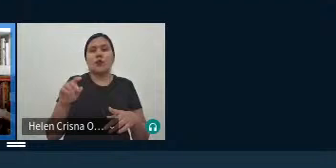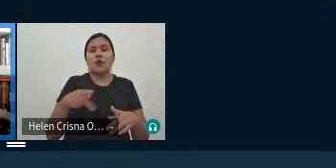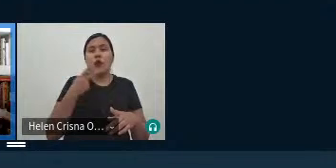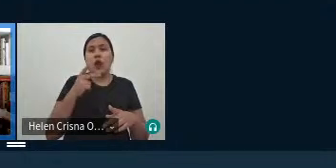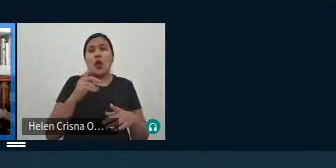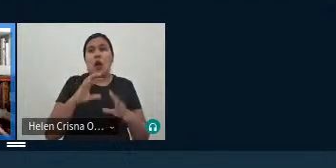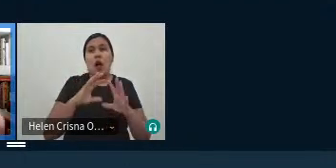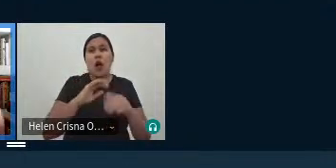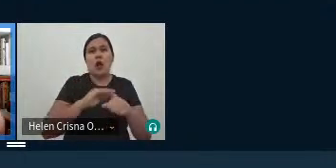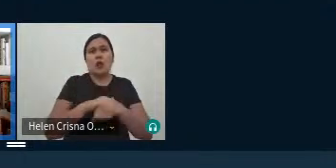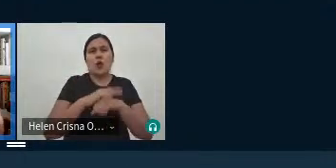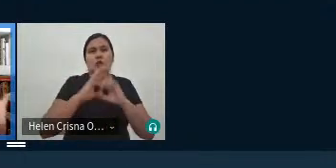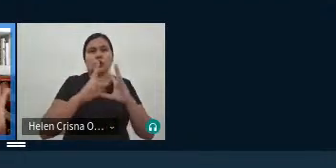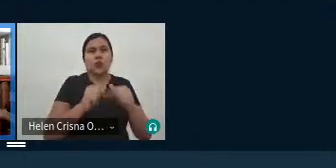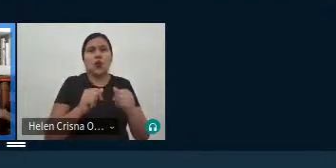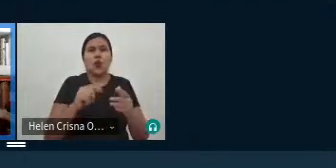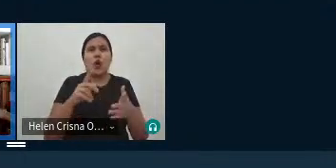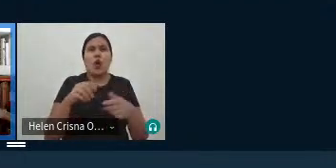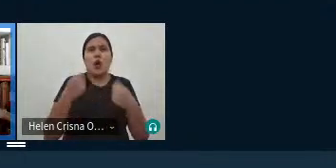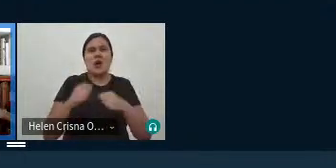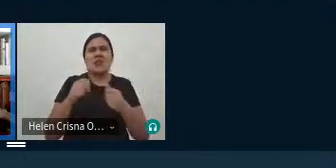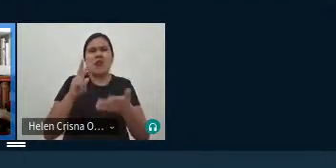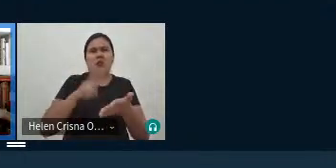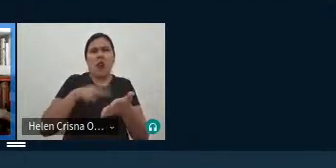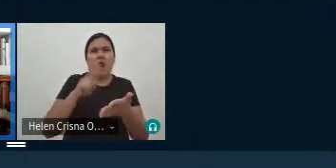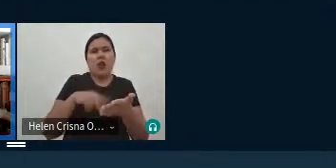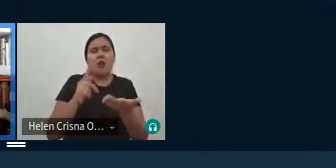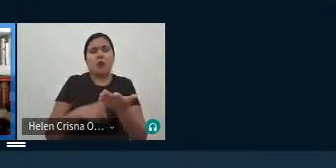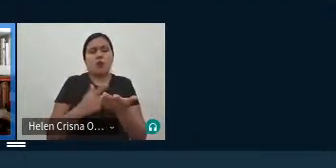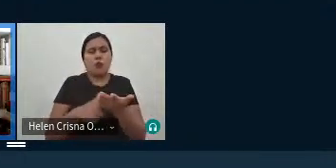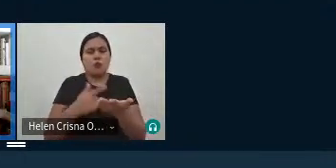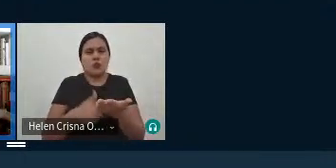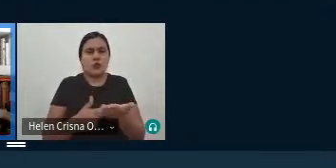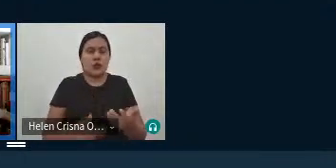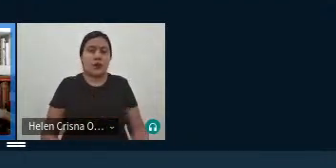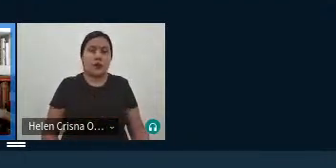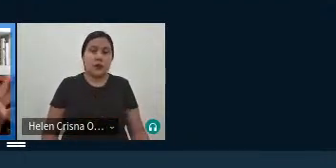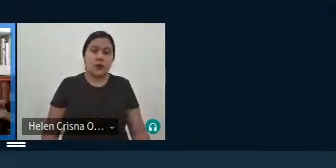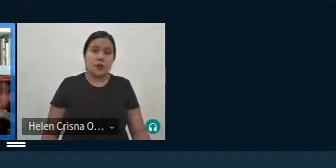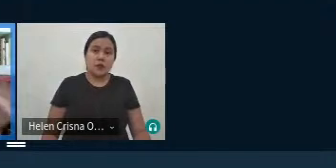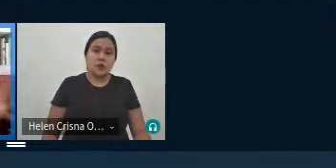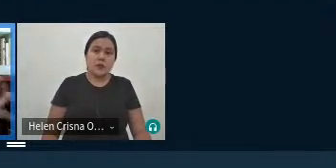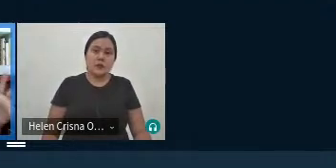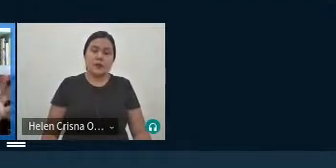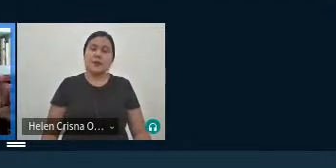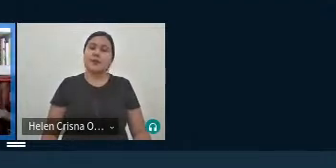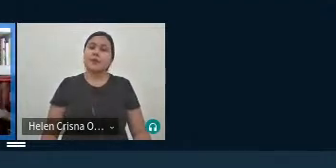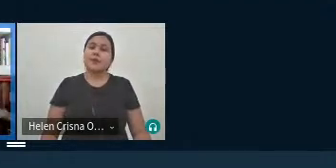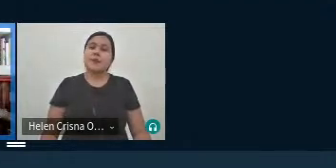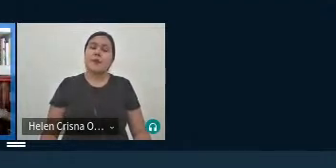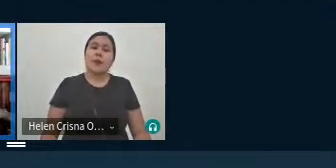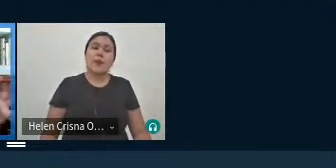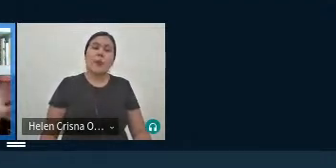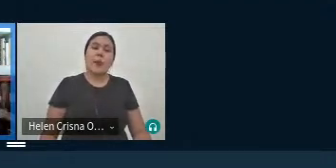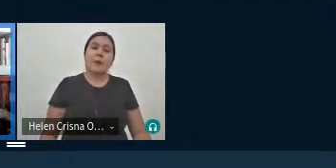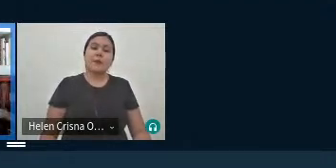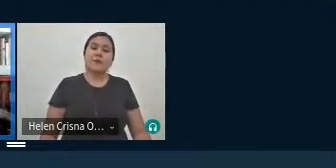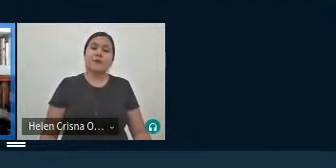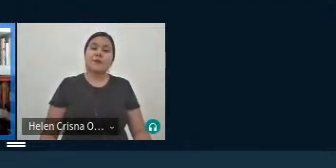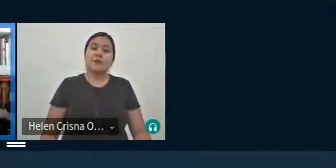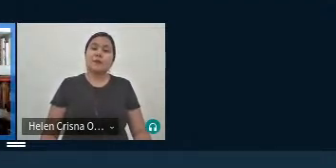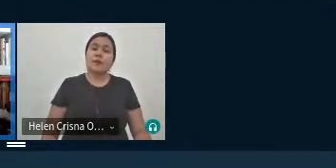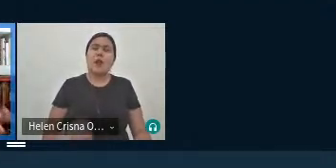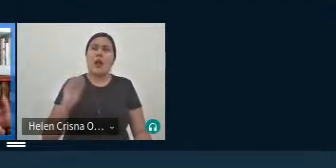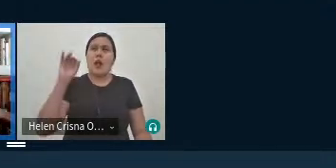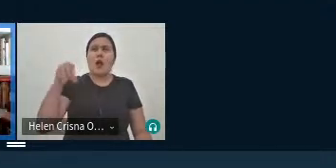determinado livro que ela deveria ler que ela deveria ler aquele livro né sem lhe dar oportunidade né sem dar oportunidade